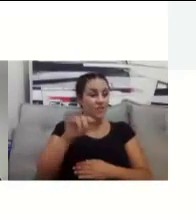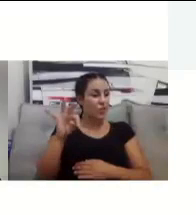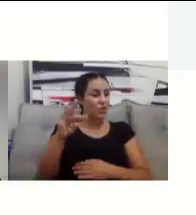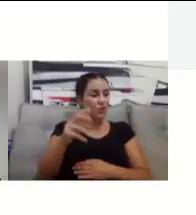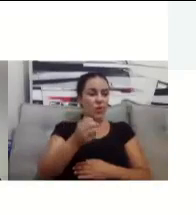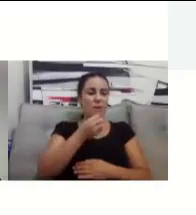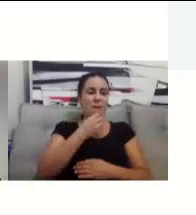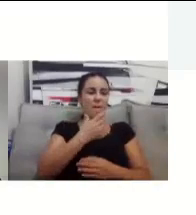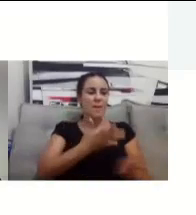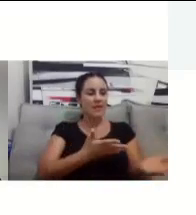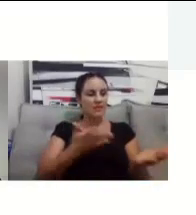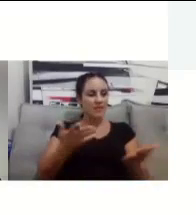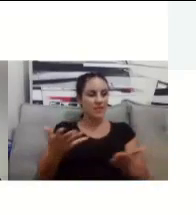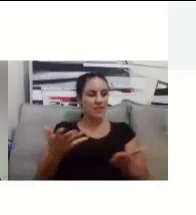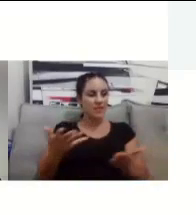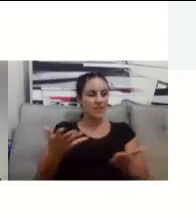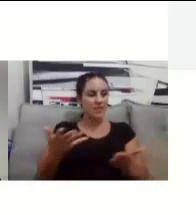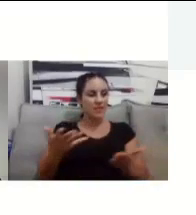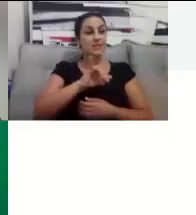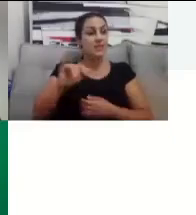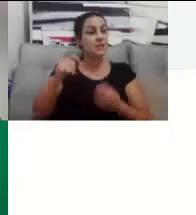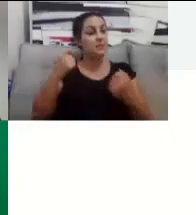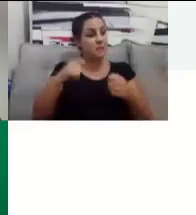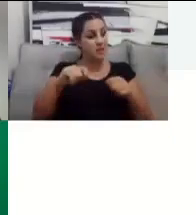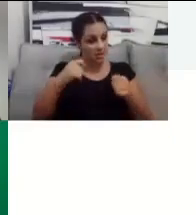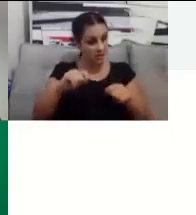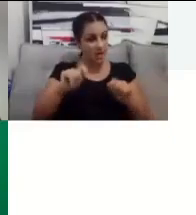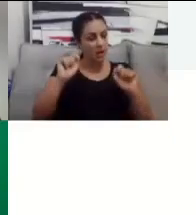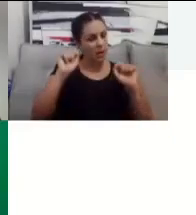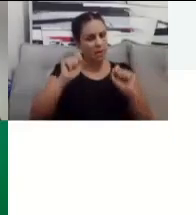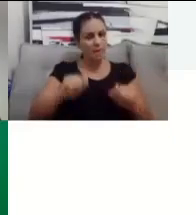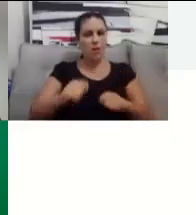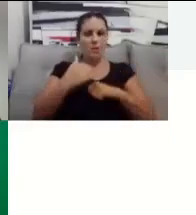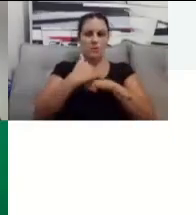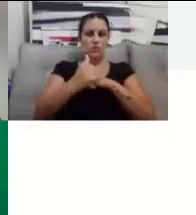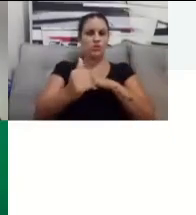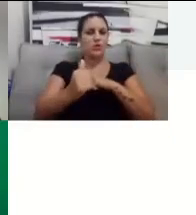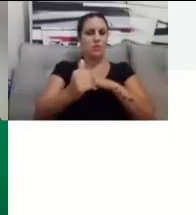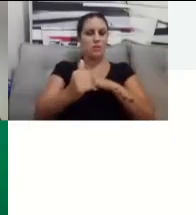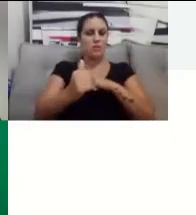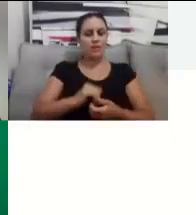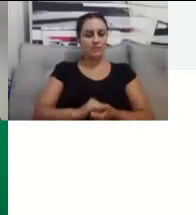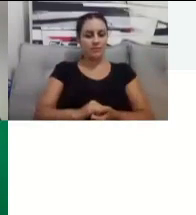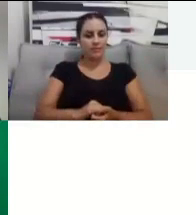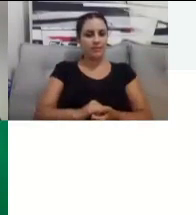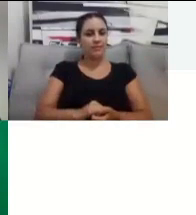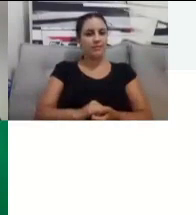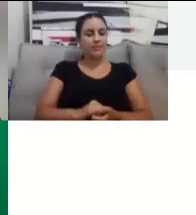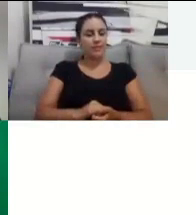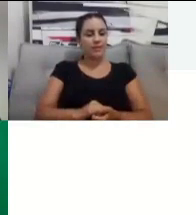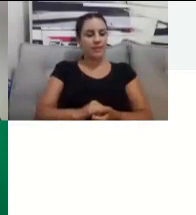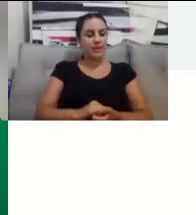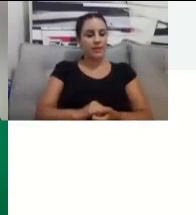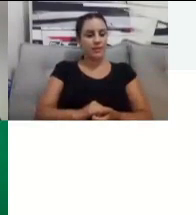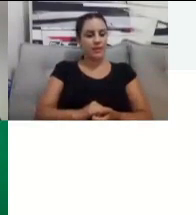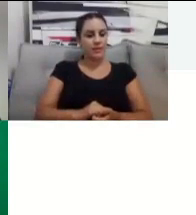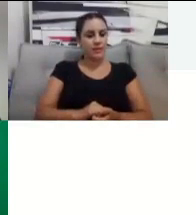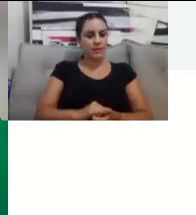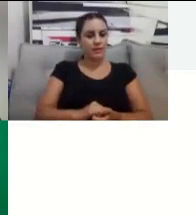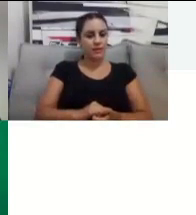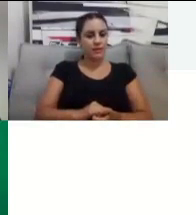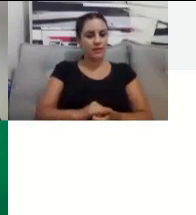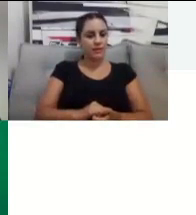de novo à disposição para ajudar sempre que possível e falar que estamos